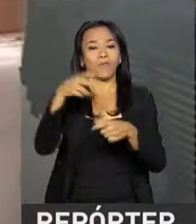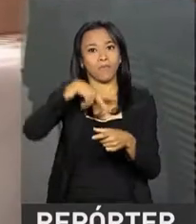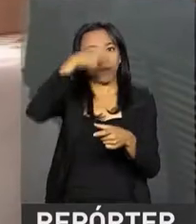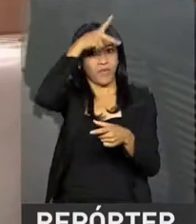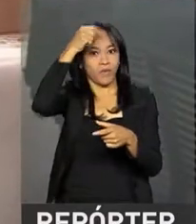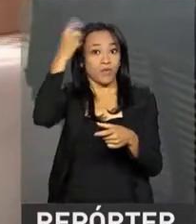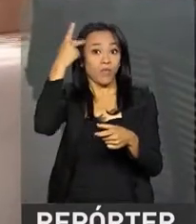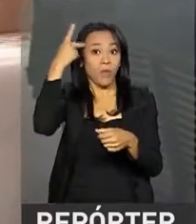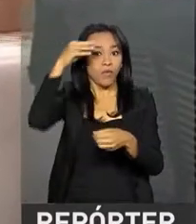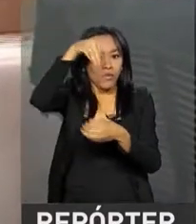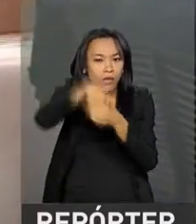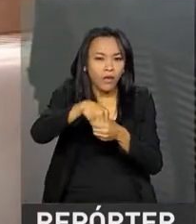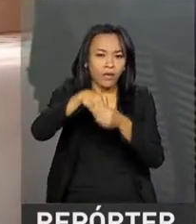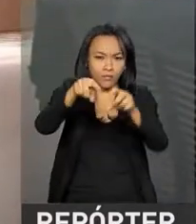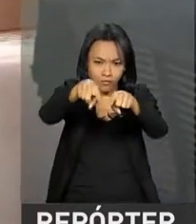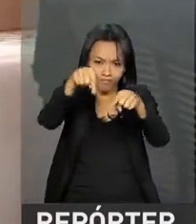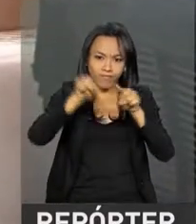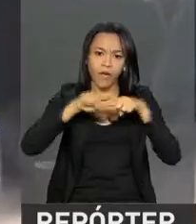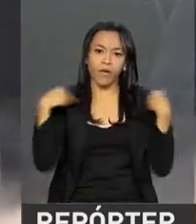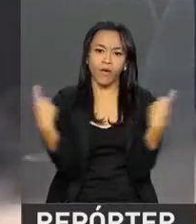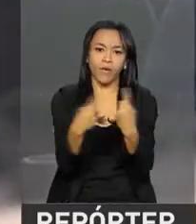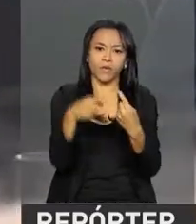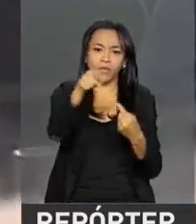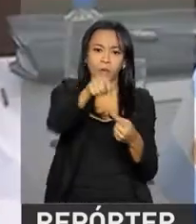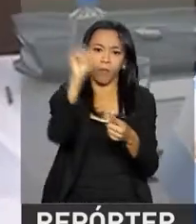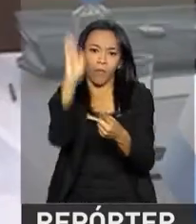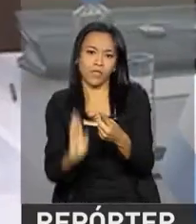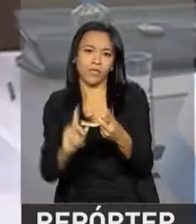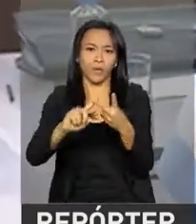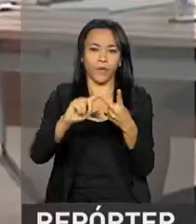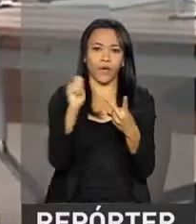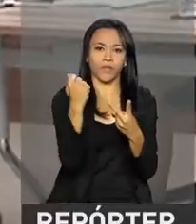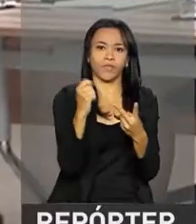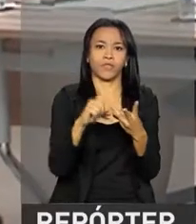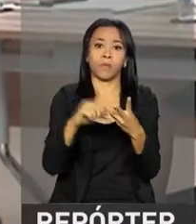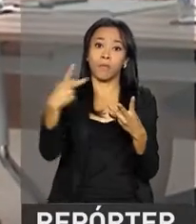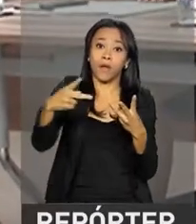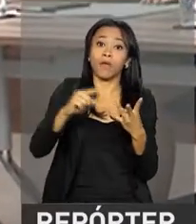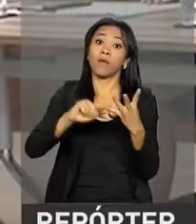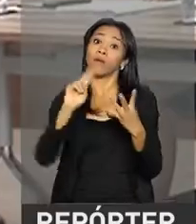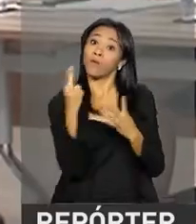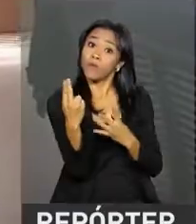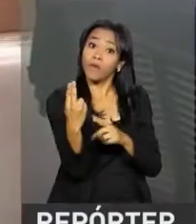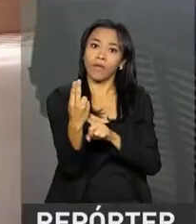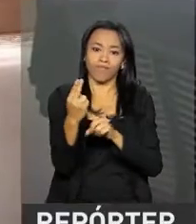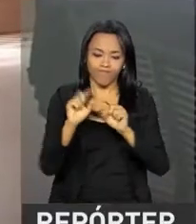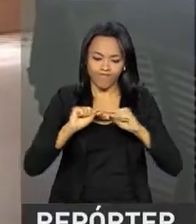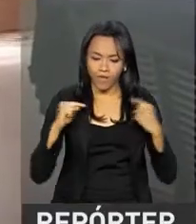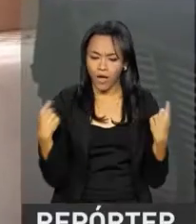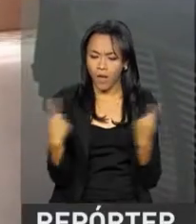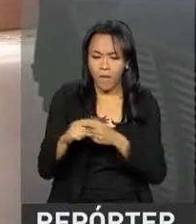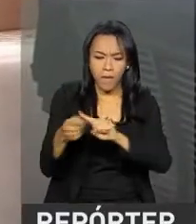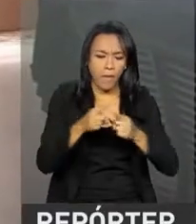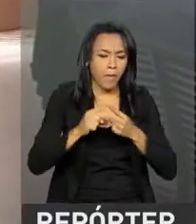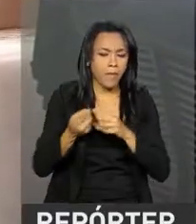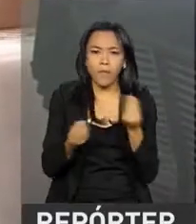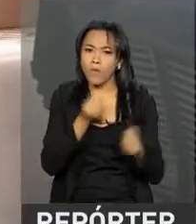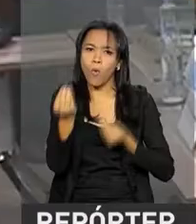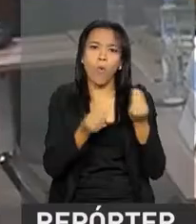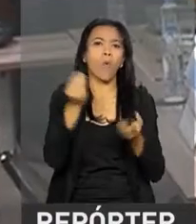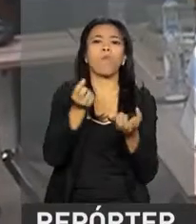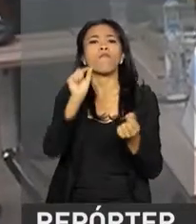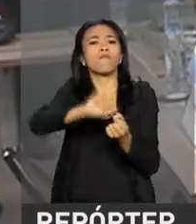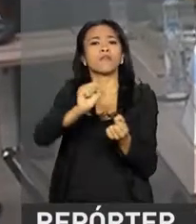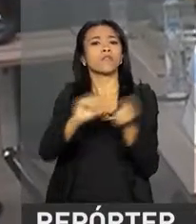dentro do prédio, os ministros das Relações Exteriores de Brasil, Argentina, Paraguai e Uruguai decidiam qual medida o bloco